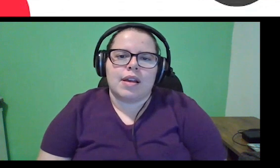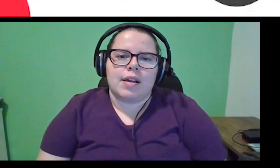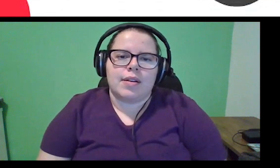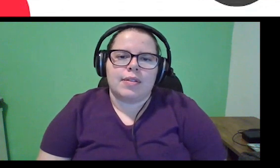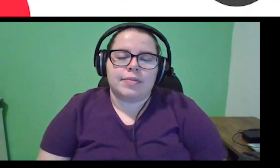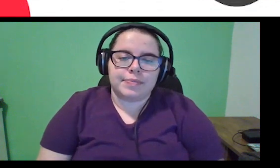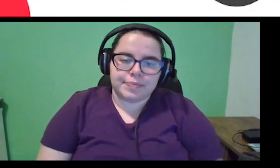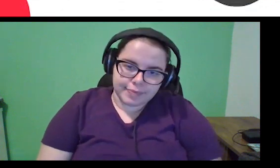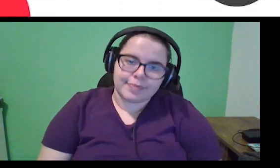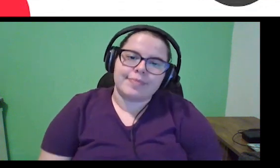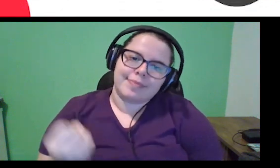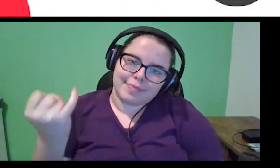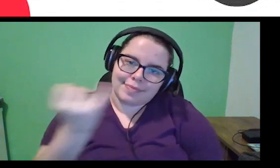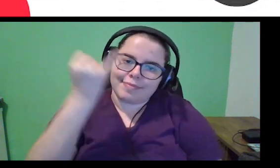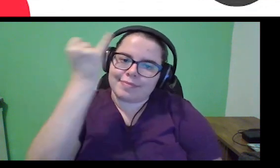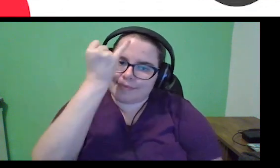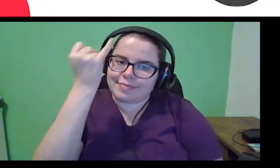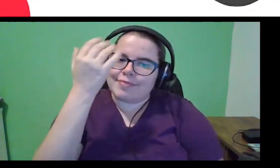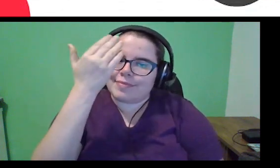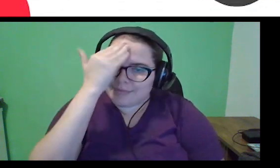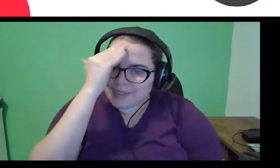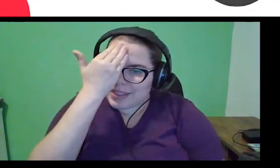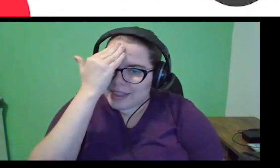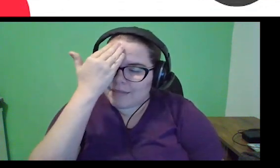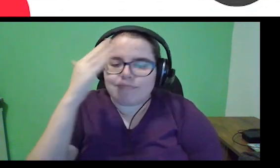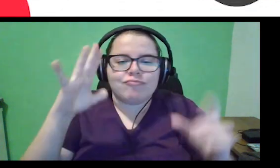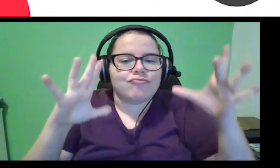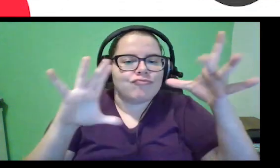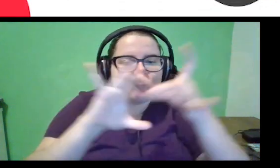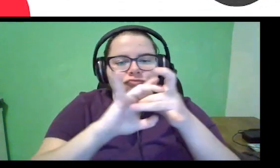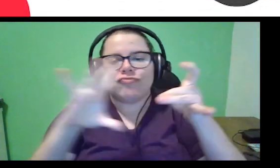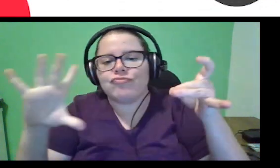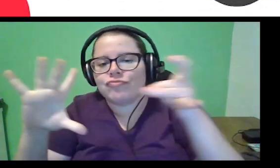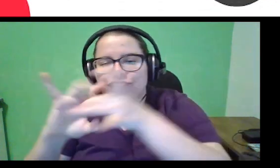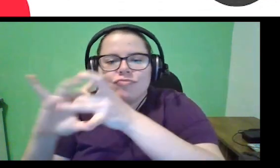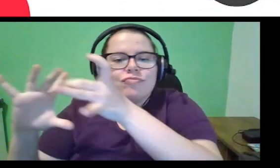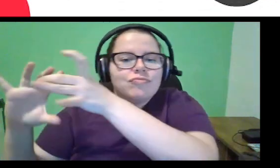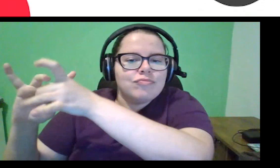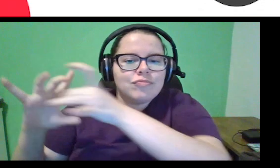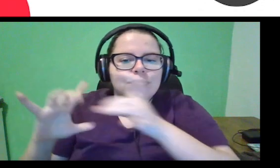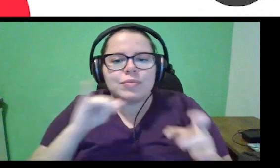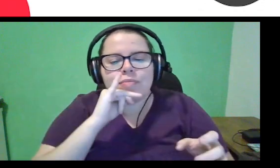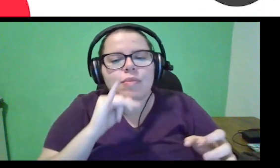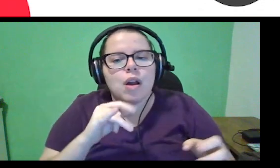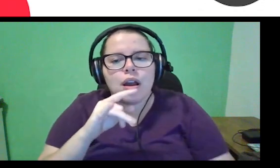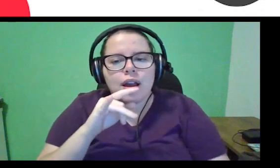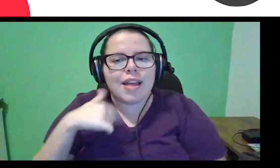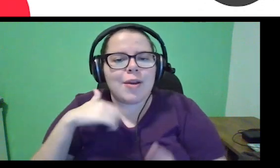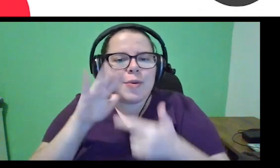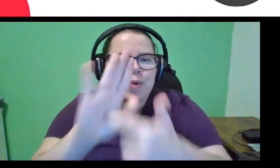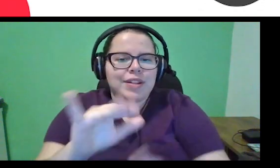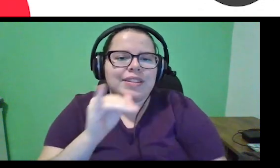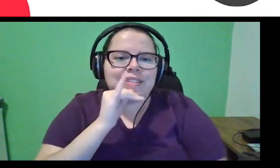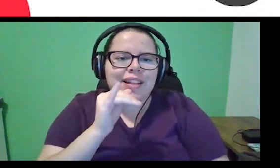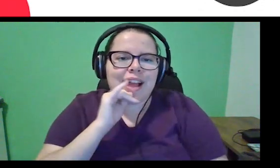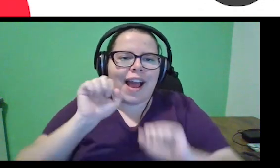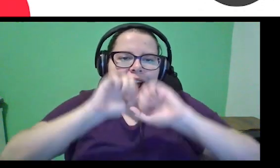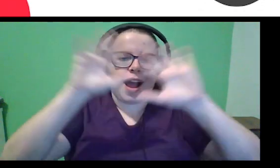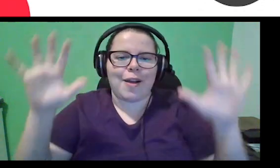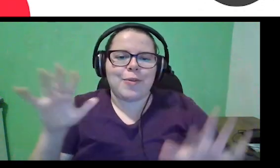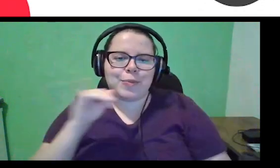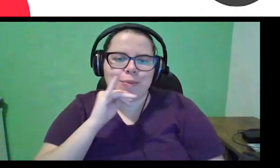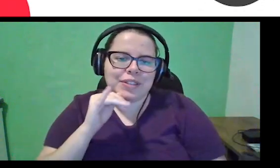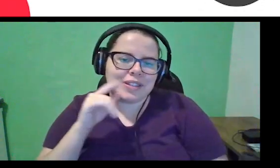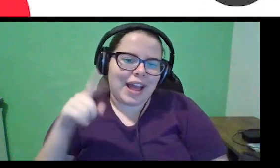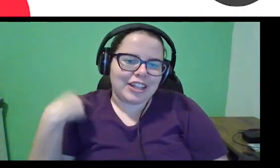É muito importante eu entender as dependências, e eu dei um exemplo aqui, bastante clássico de dependência, né, normalmente